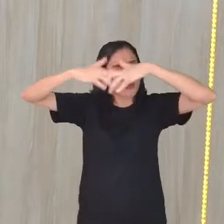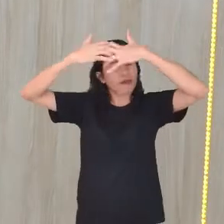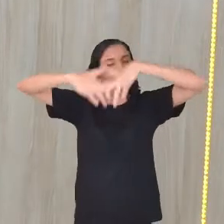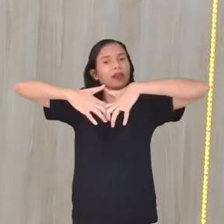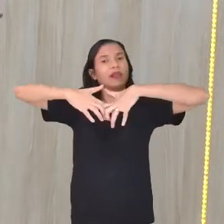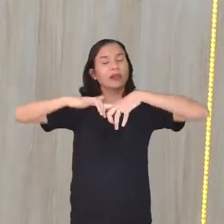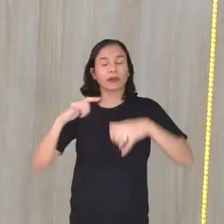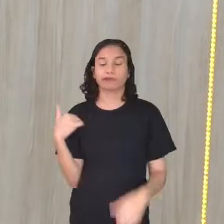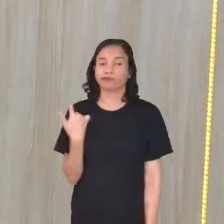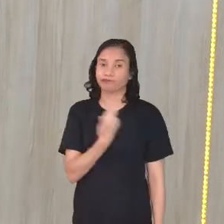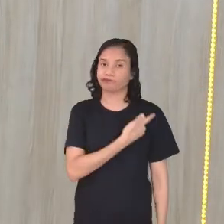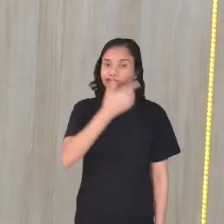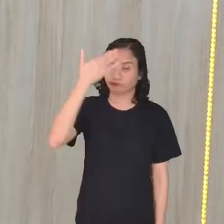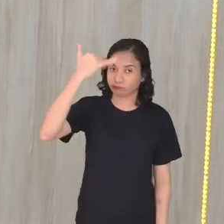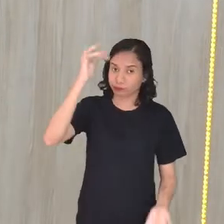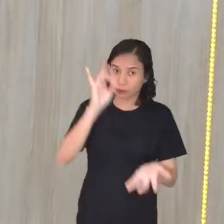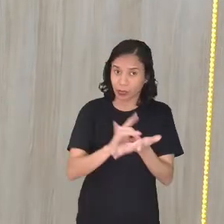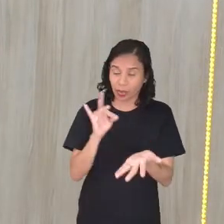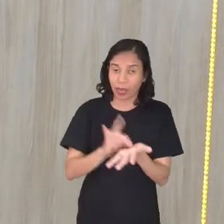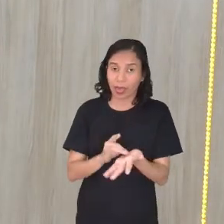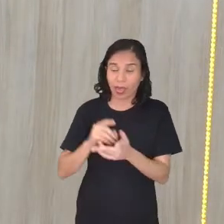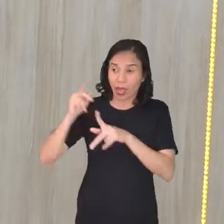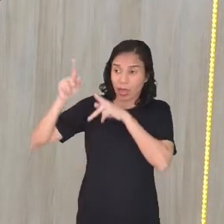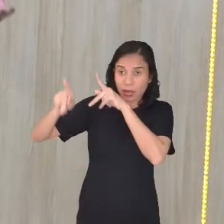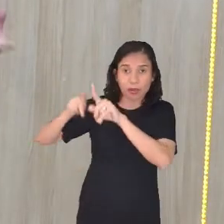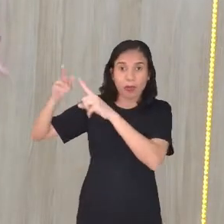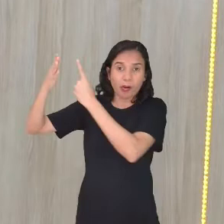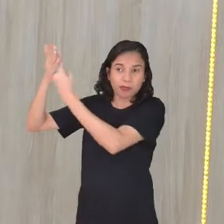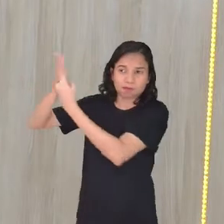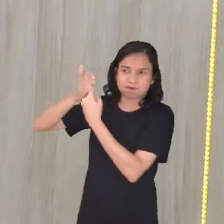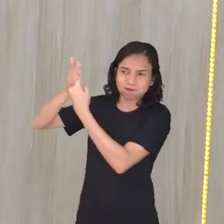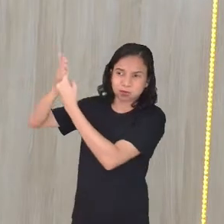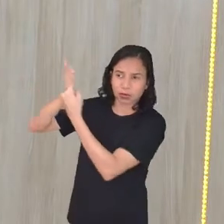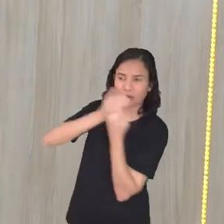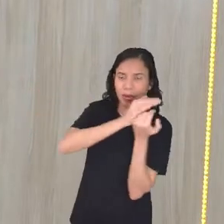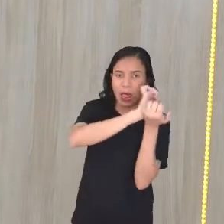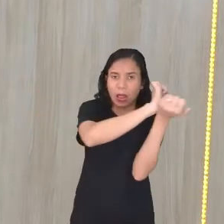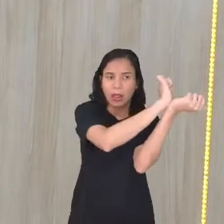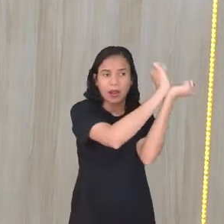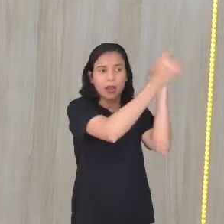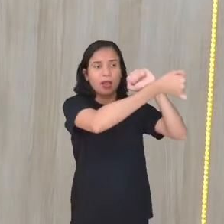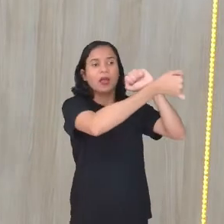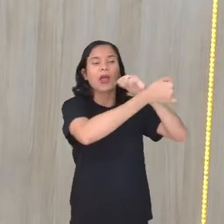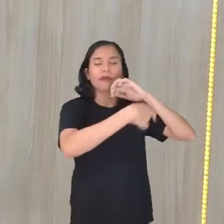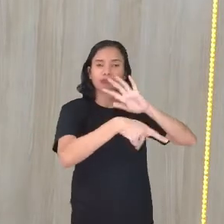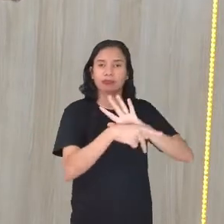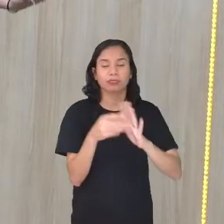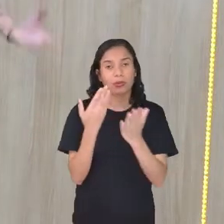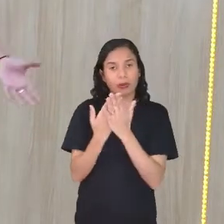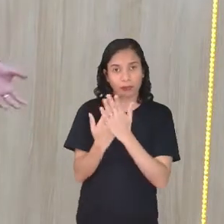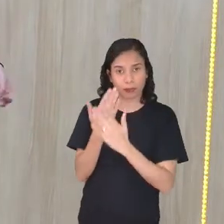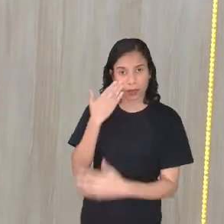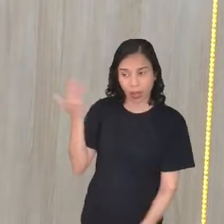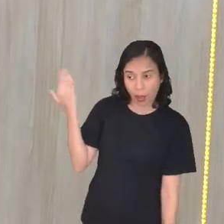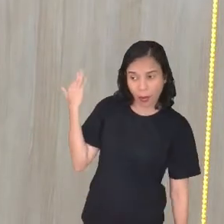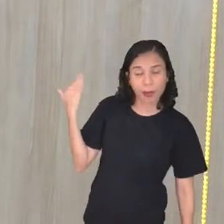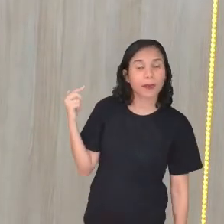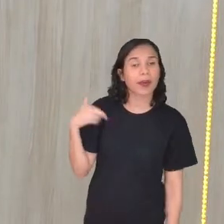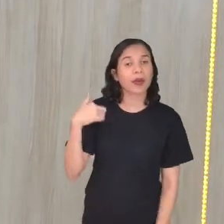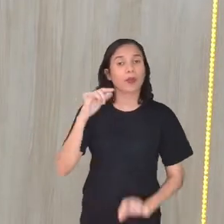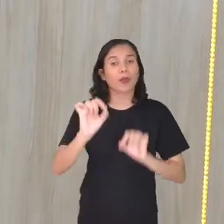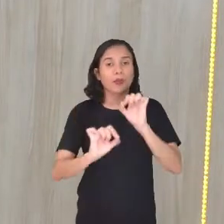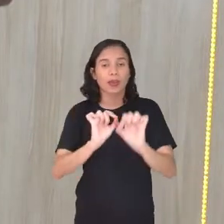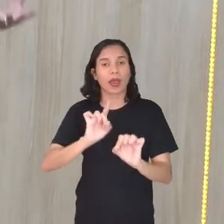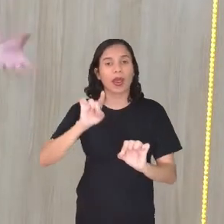A gente sabe aí que esses povos foram escravizados, né? A gente viu na aula passada, né? Que